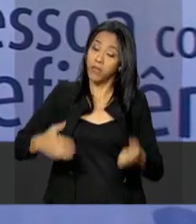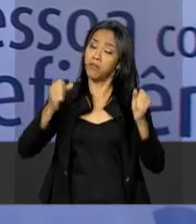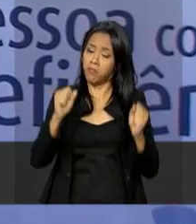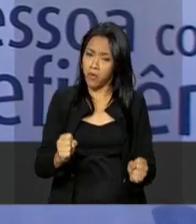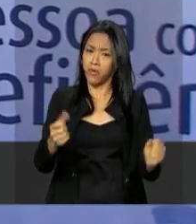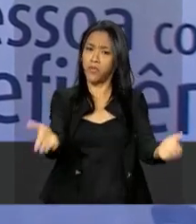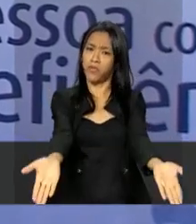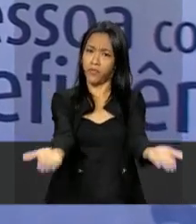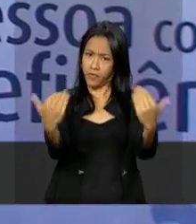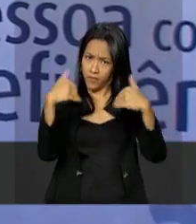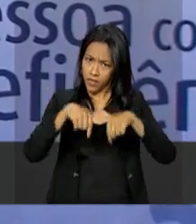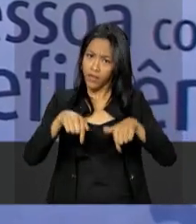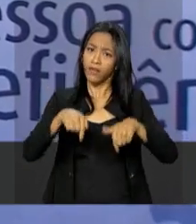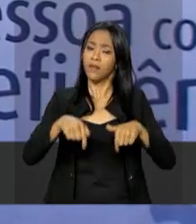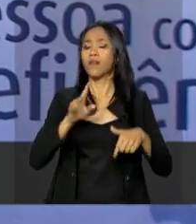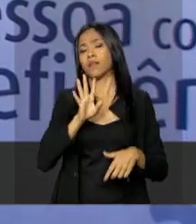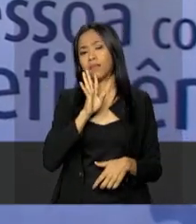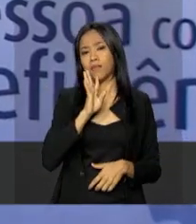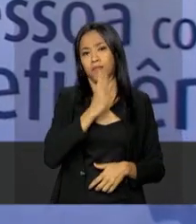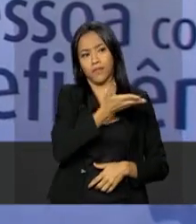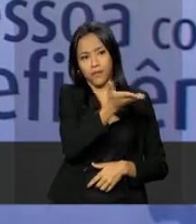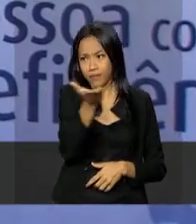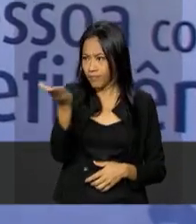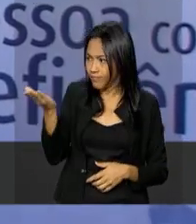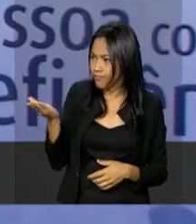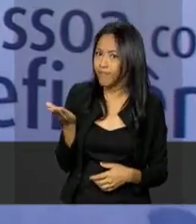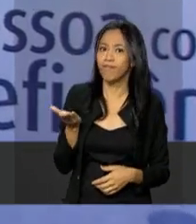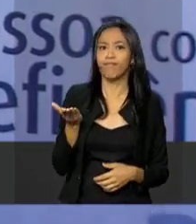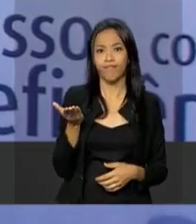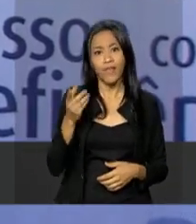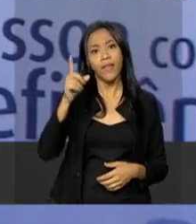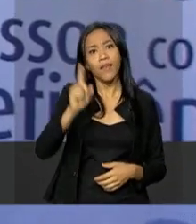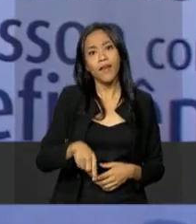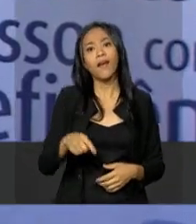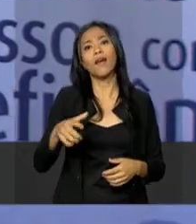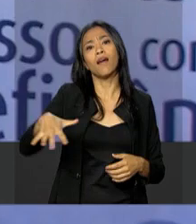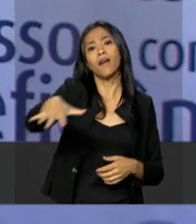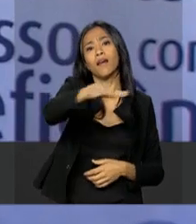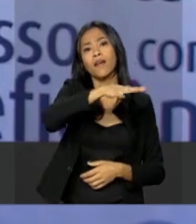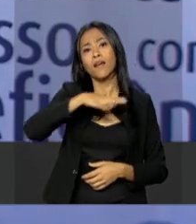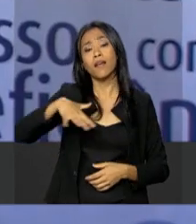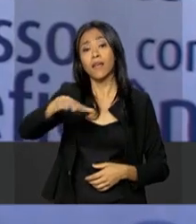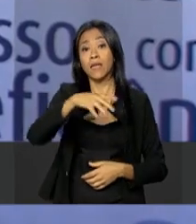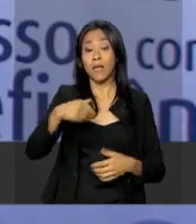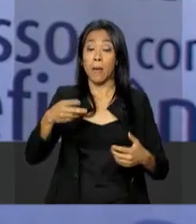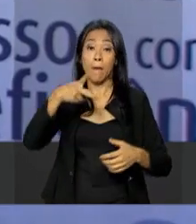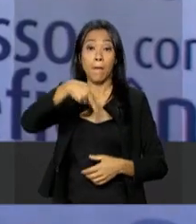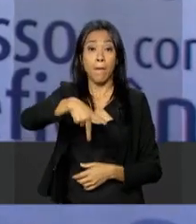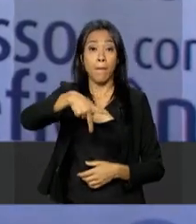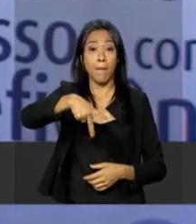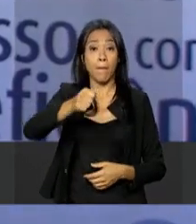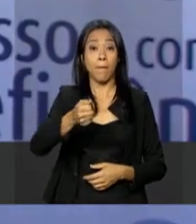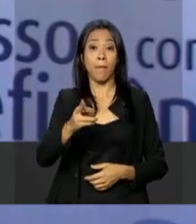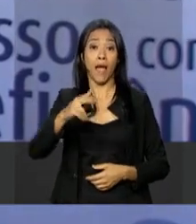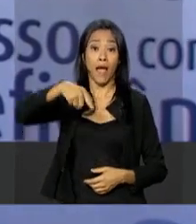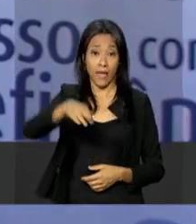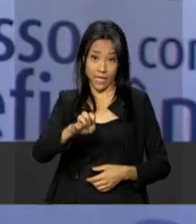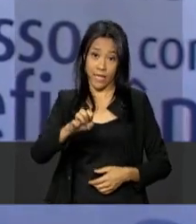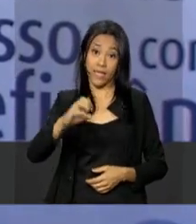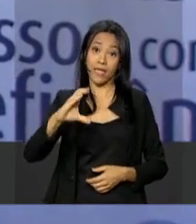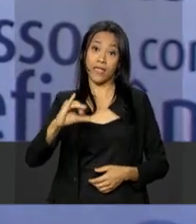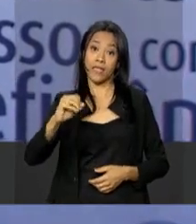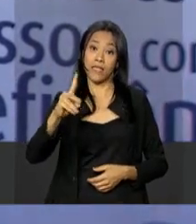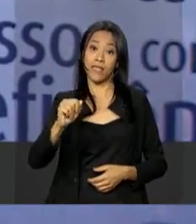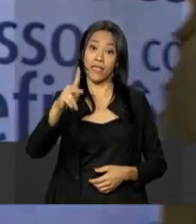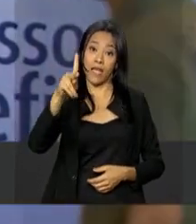podem, estão convidados a vir aqui à mostra, que fica no hall do edifício Parque Cidades Corporate, aqui no Setor